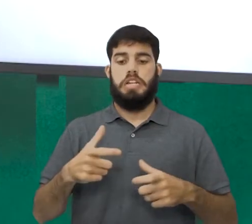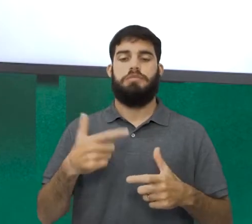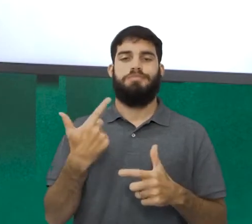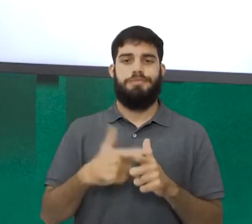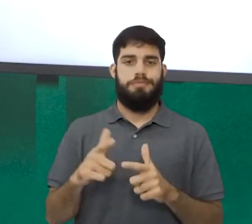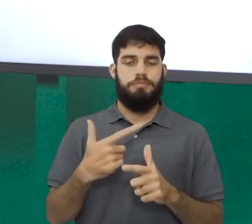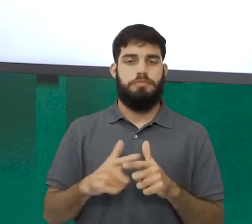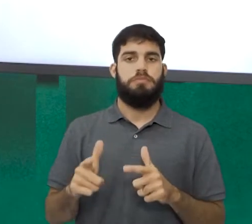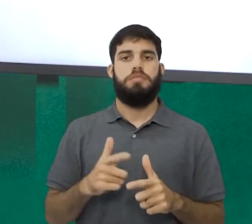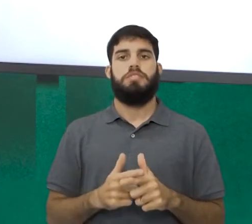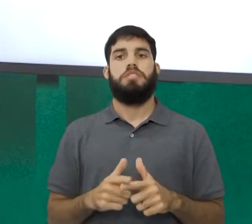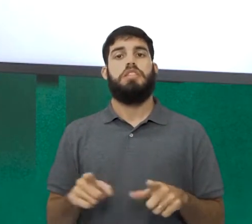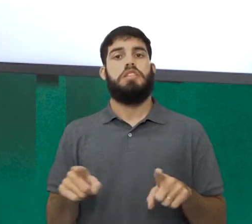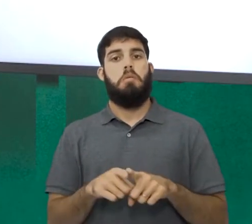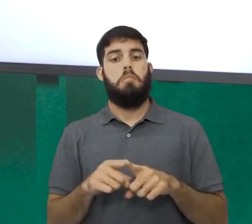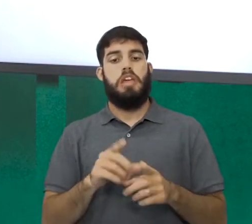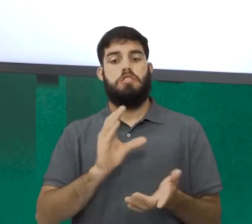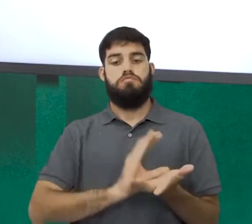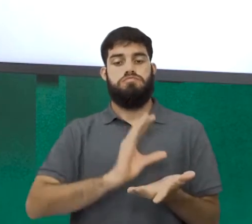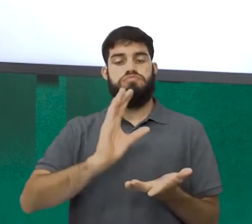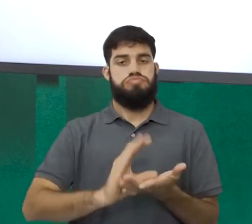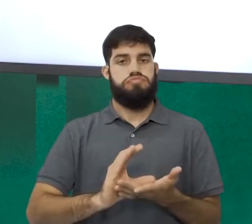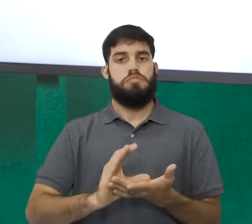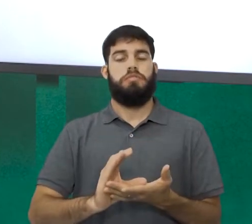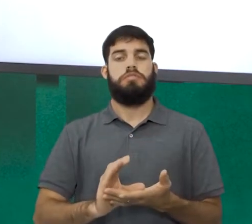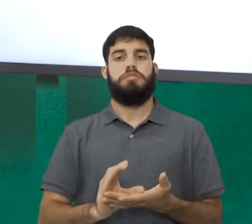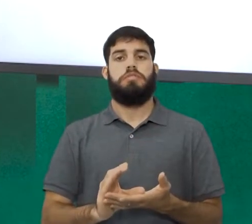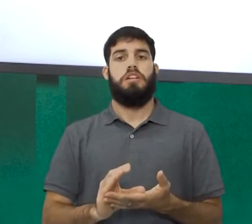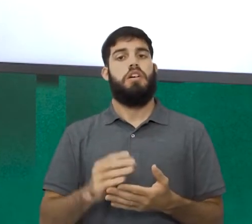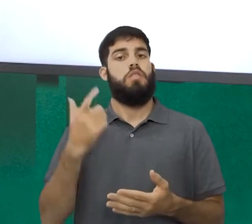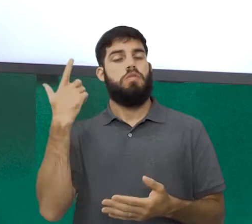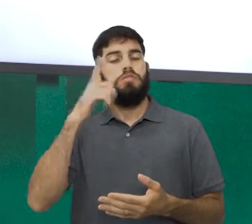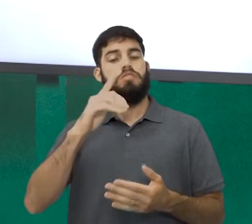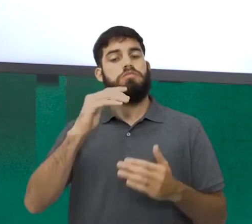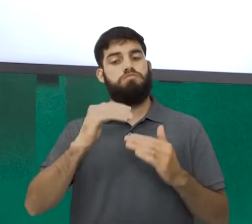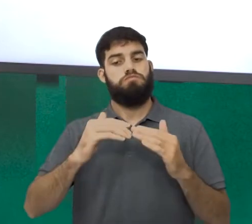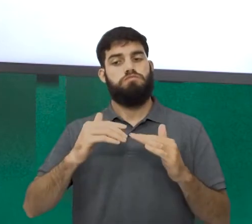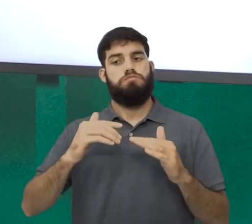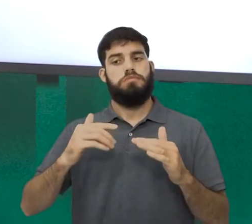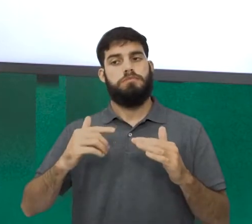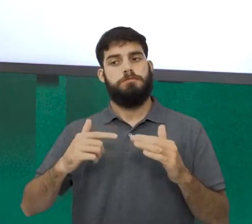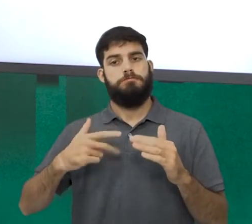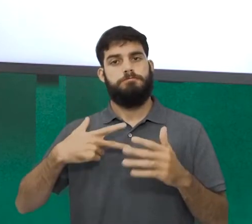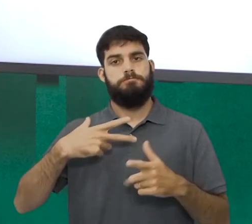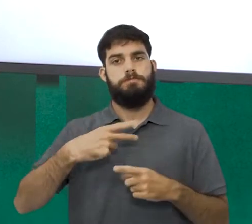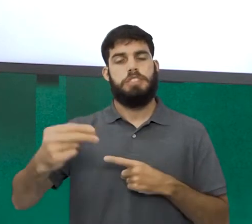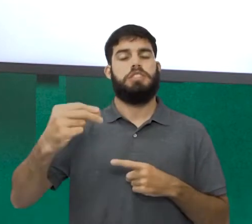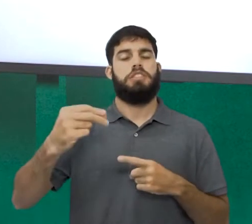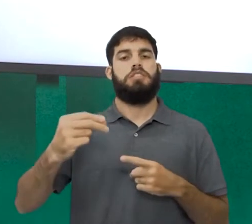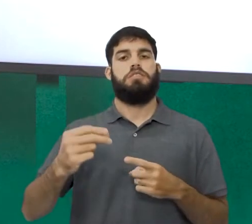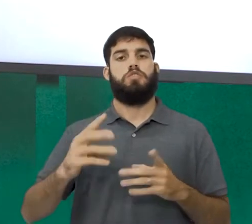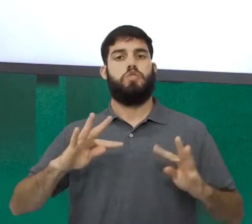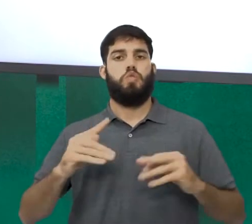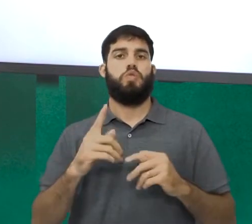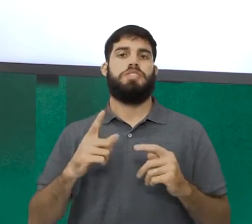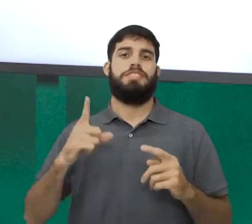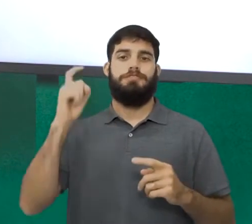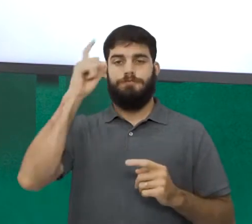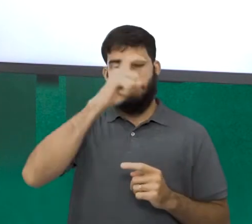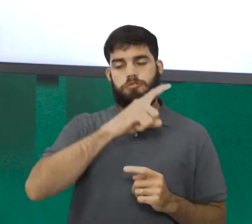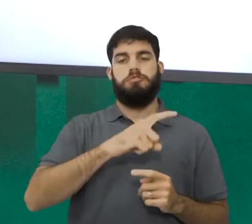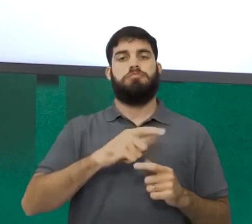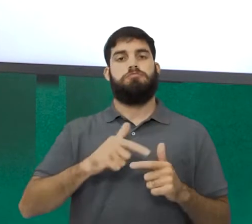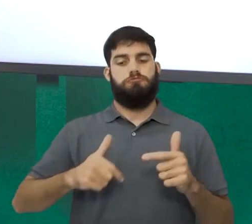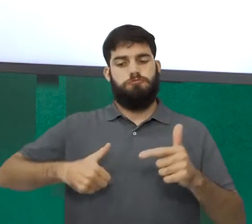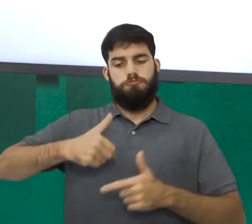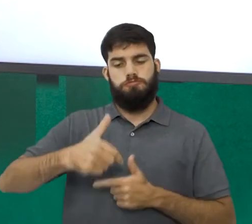em capital e humanos tecnológicos para superar as adversidades, os desafios que esses emblemáticos